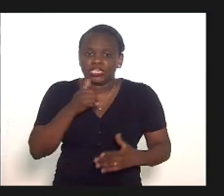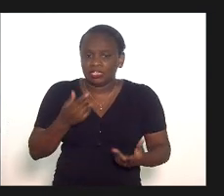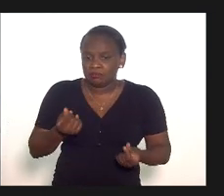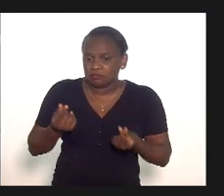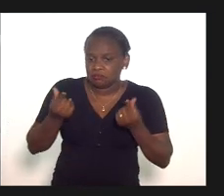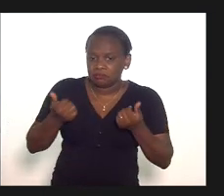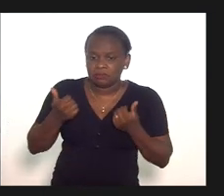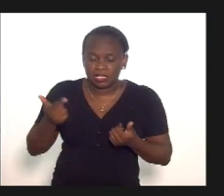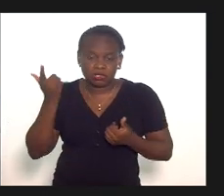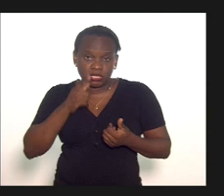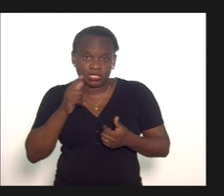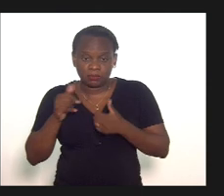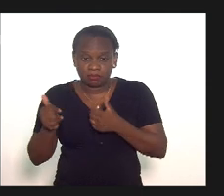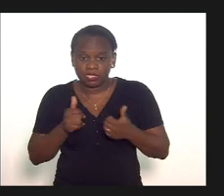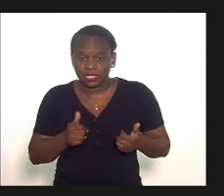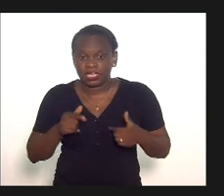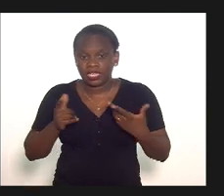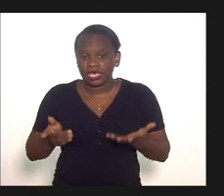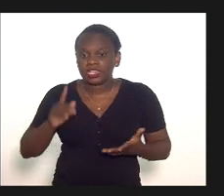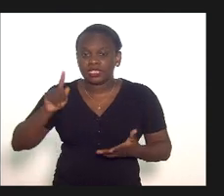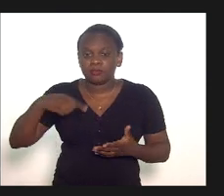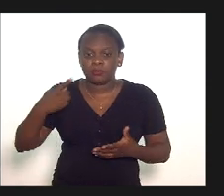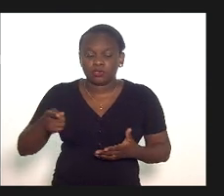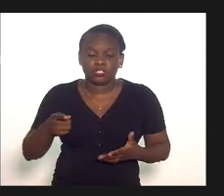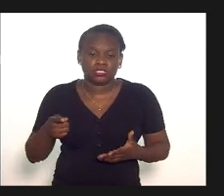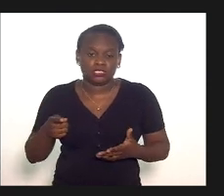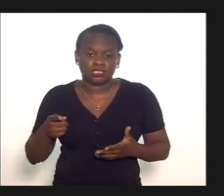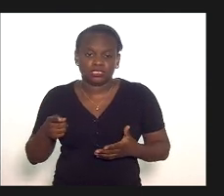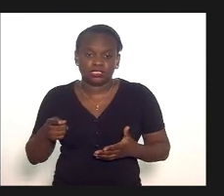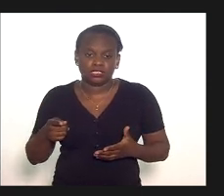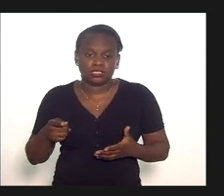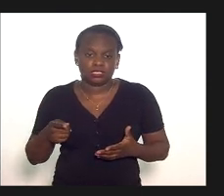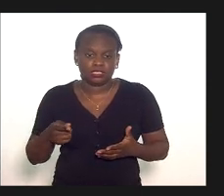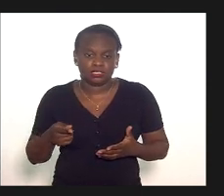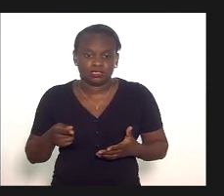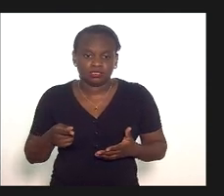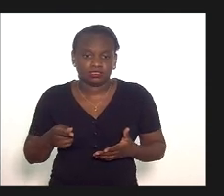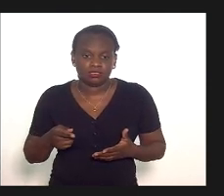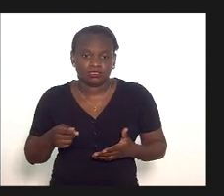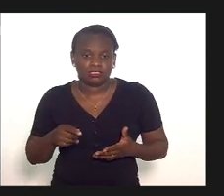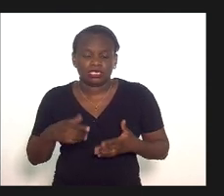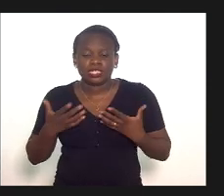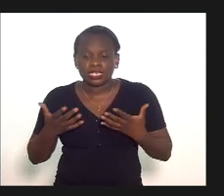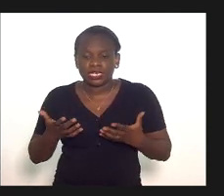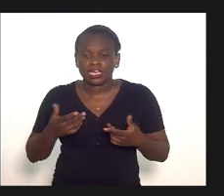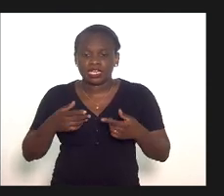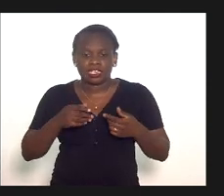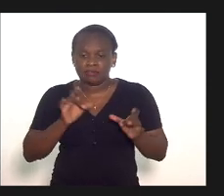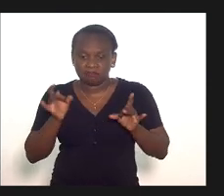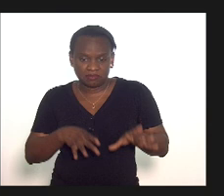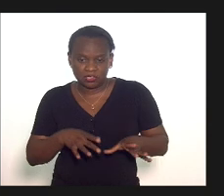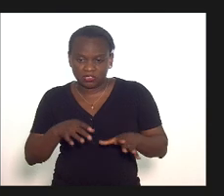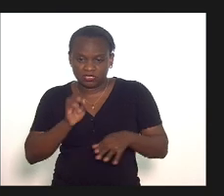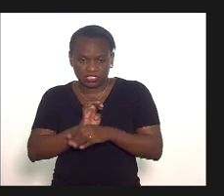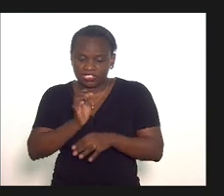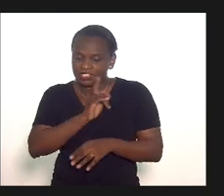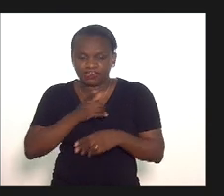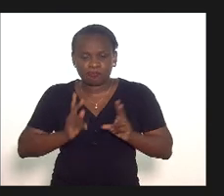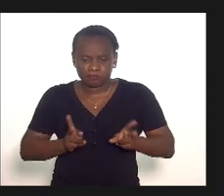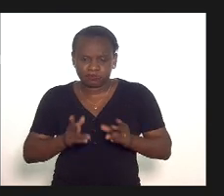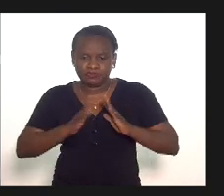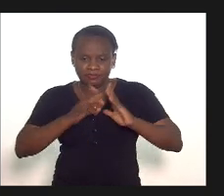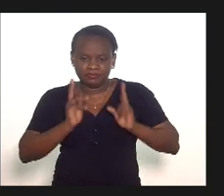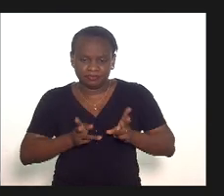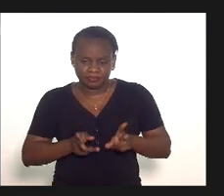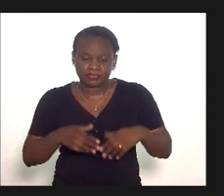sucedida em alguma coisa ela posteriormente a isso ela vai querer deixar o Estado então assim